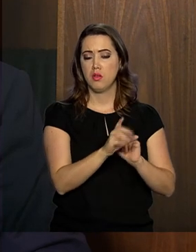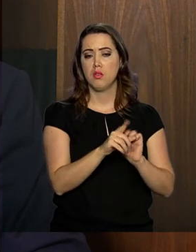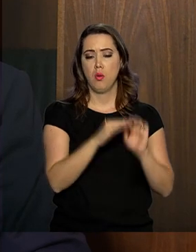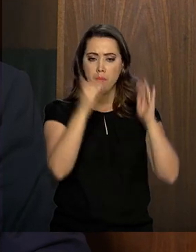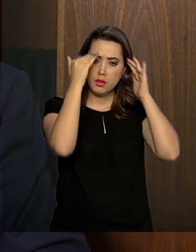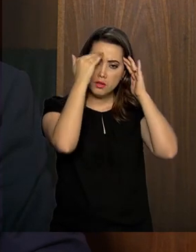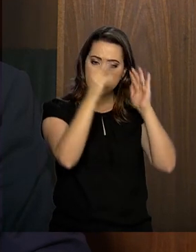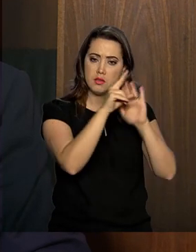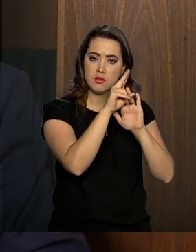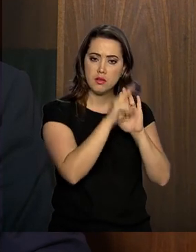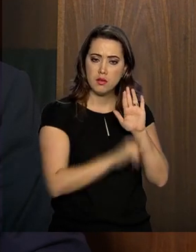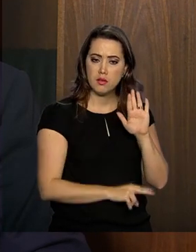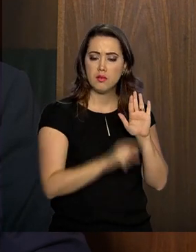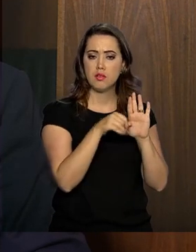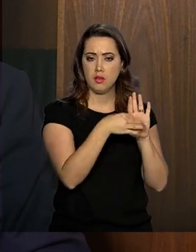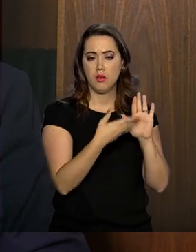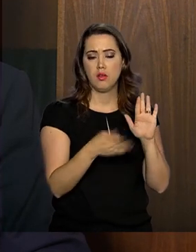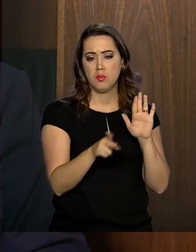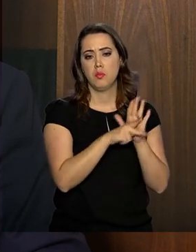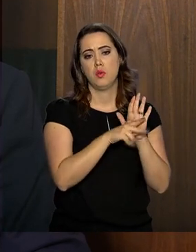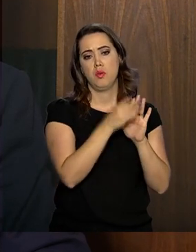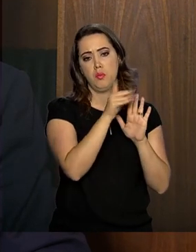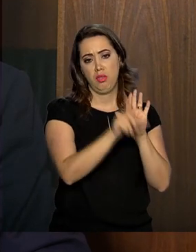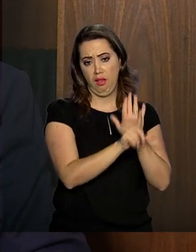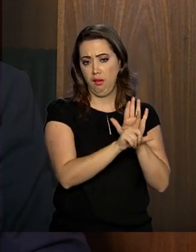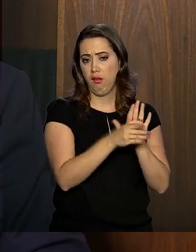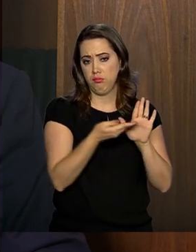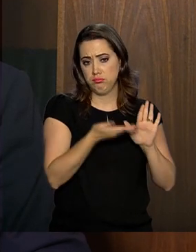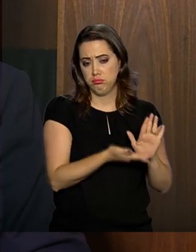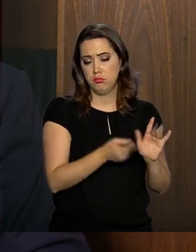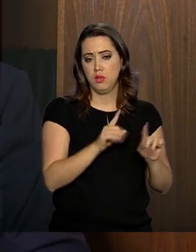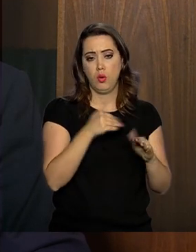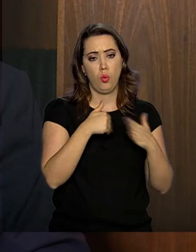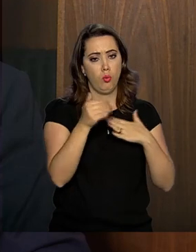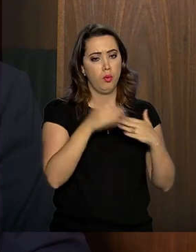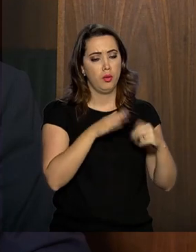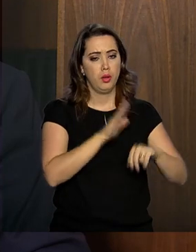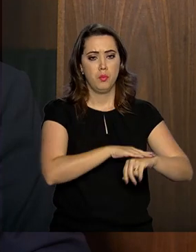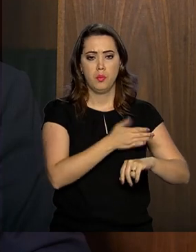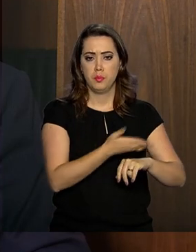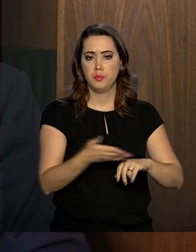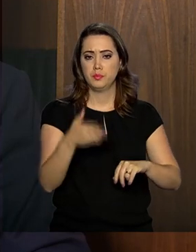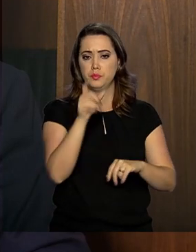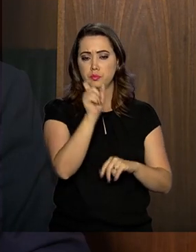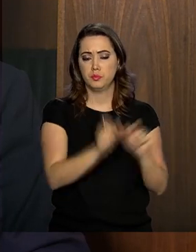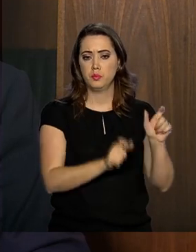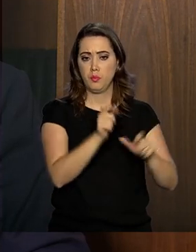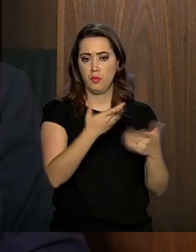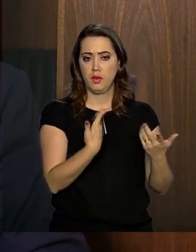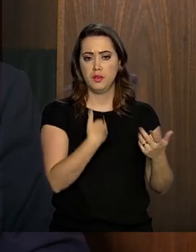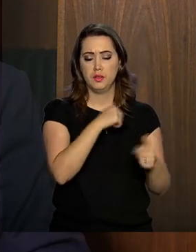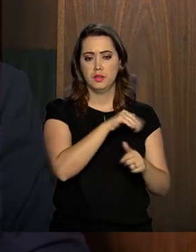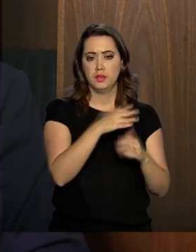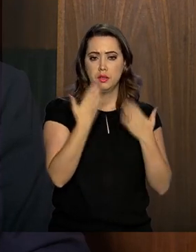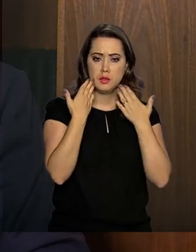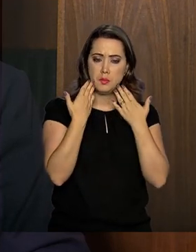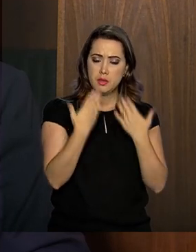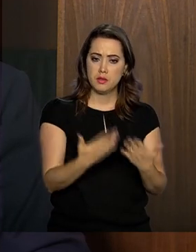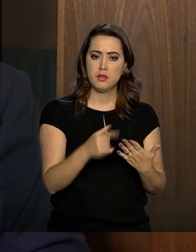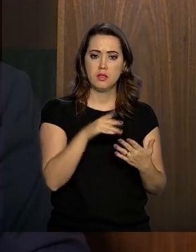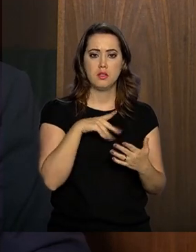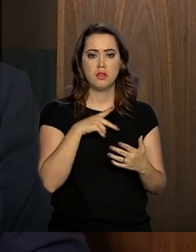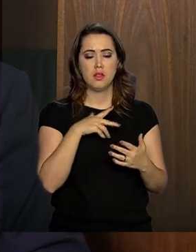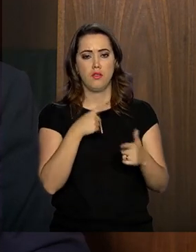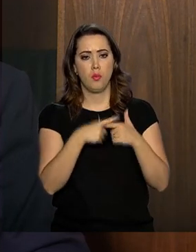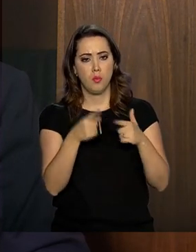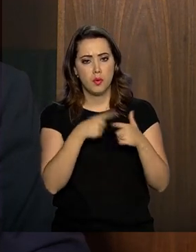regras de elegibilidade definidas pela legislação. Então, em qualquer momento em que a situação se apresentar, teve um